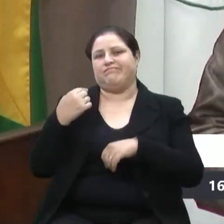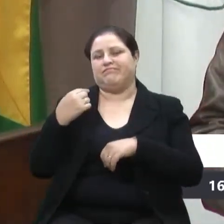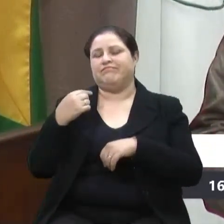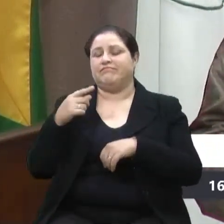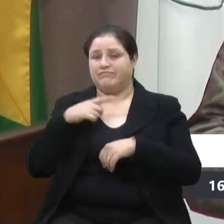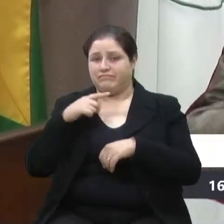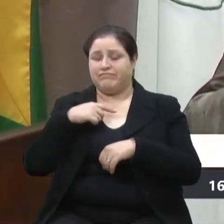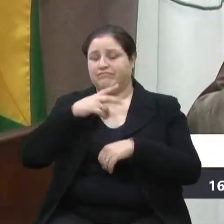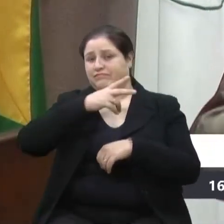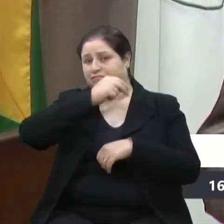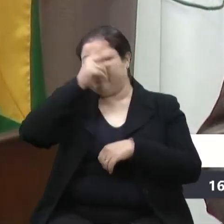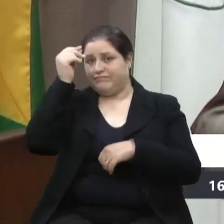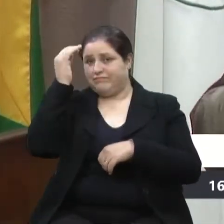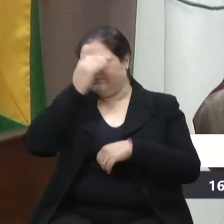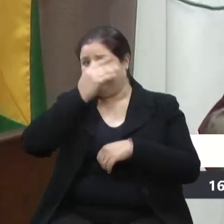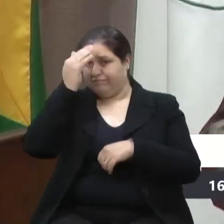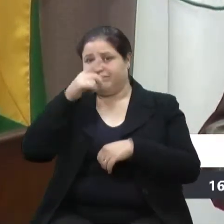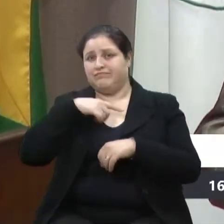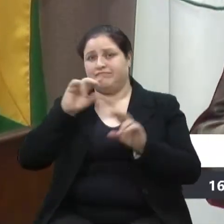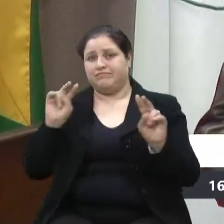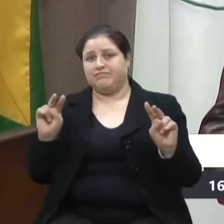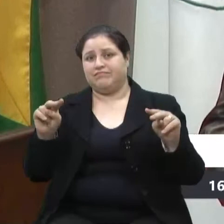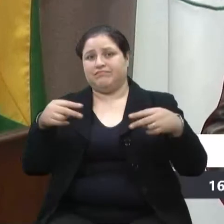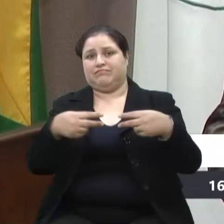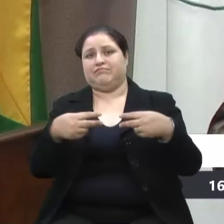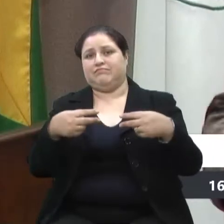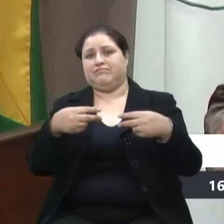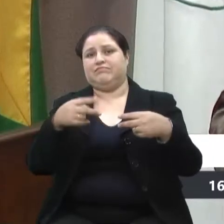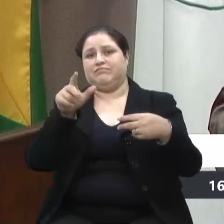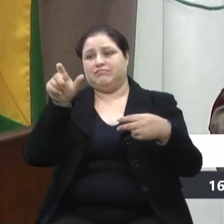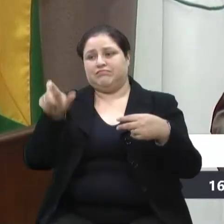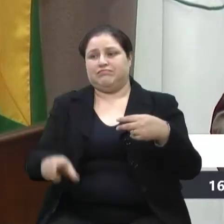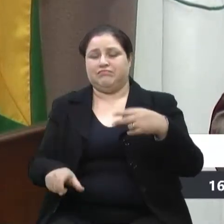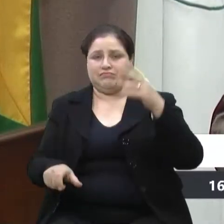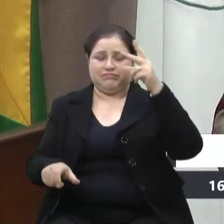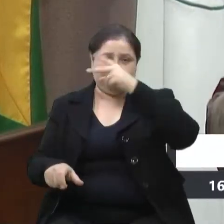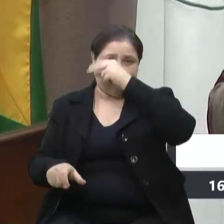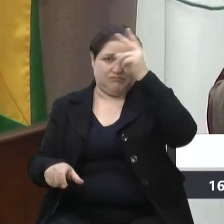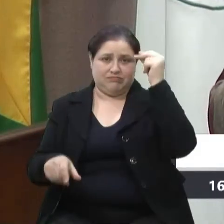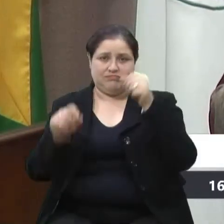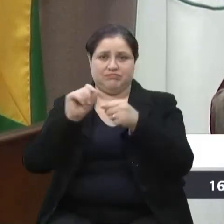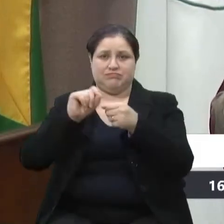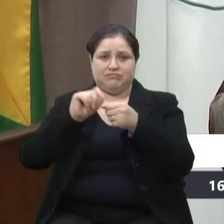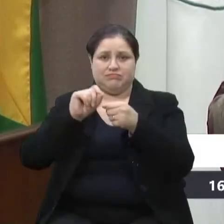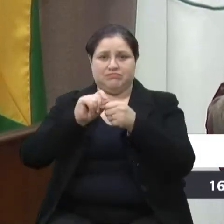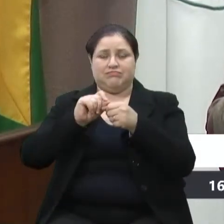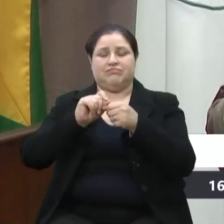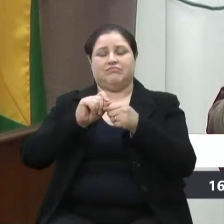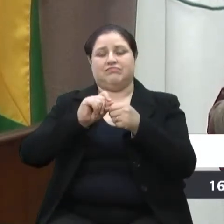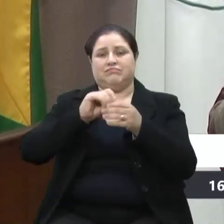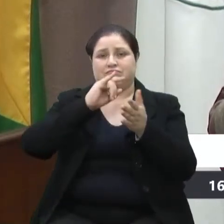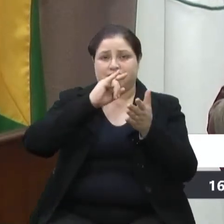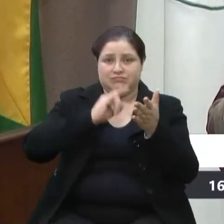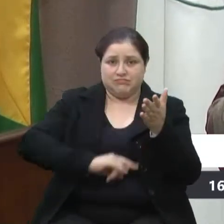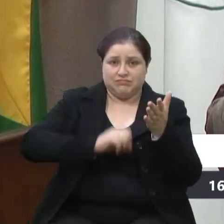como o prefeito das regularizações. Com certeza! Não tenho problema de falar isso.